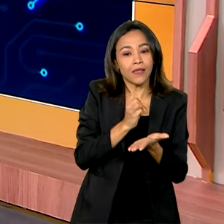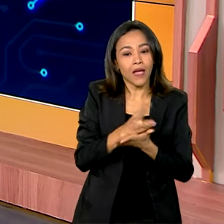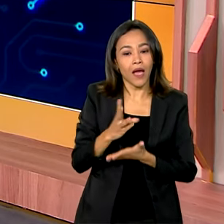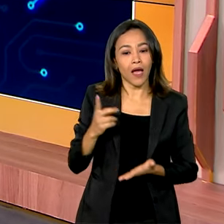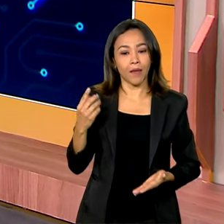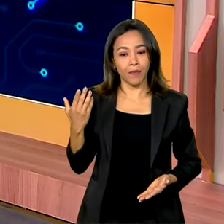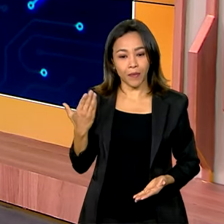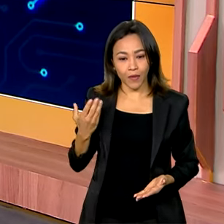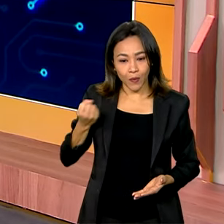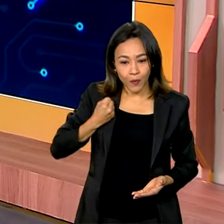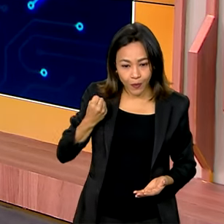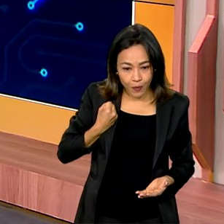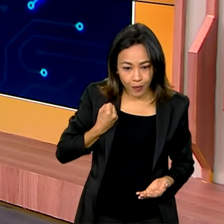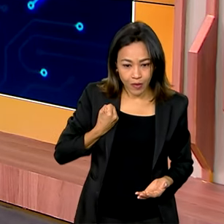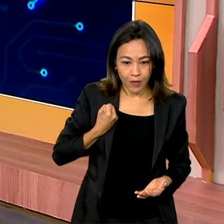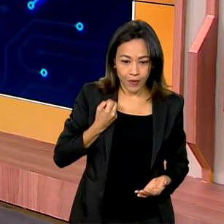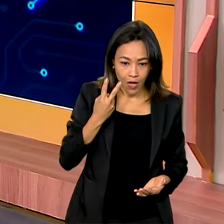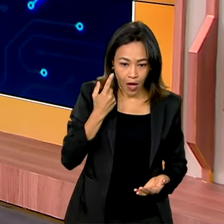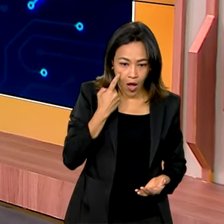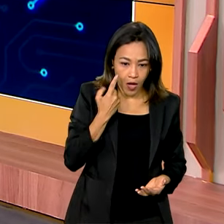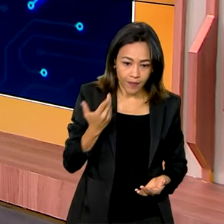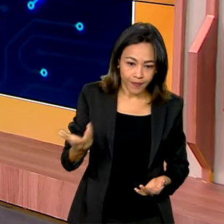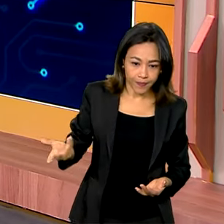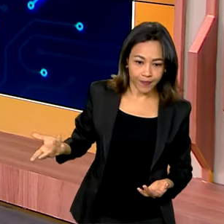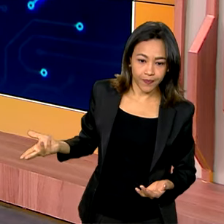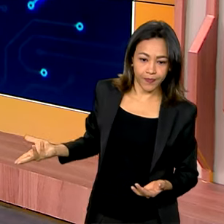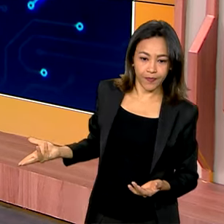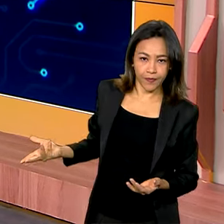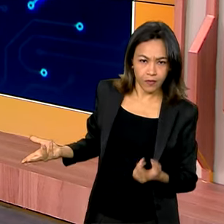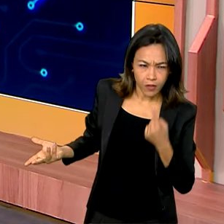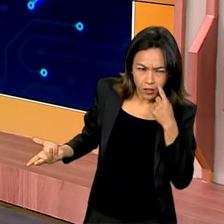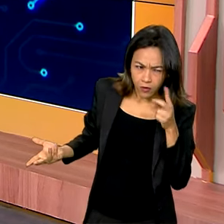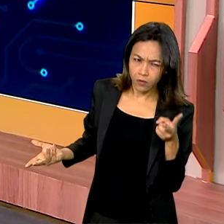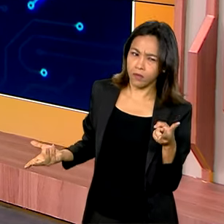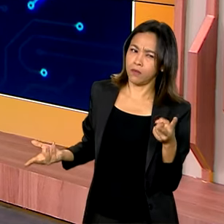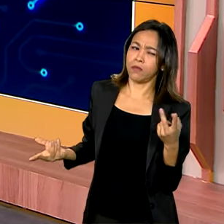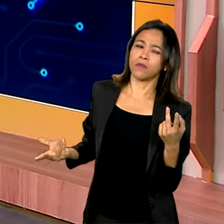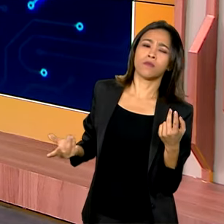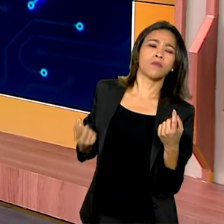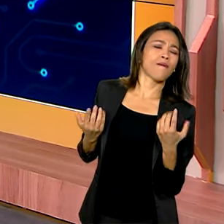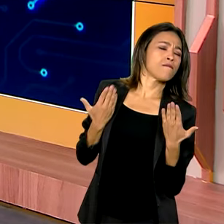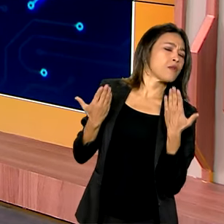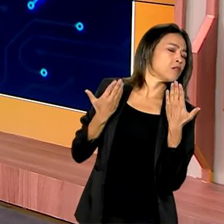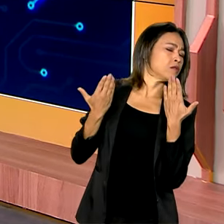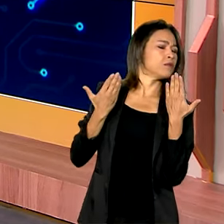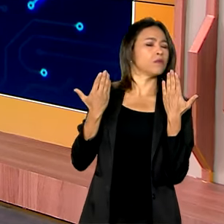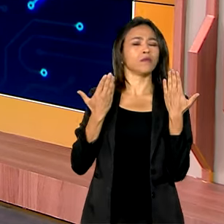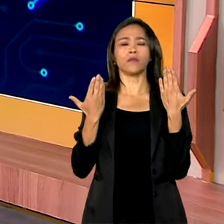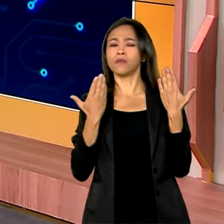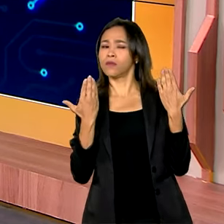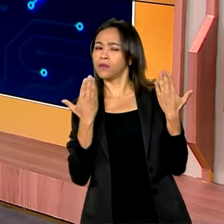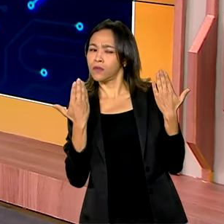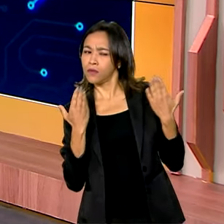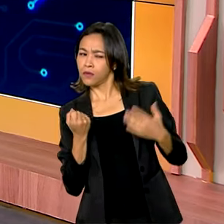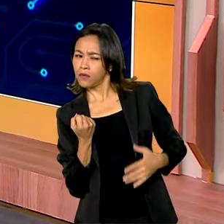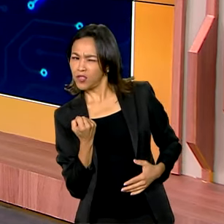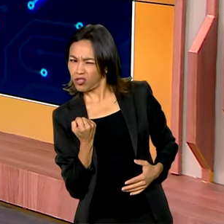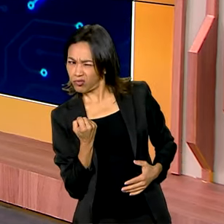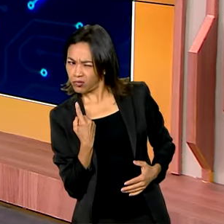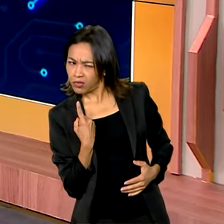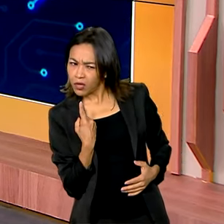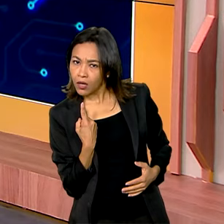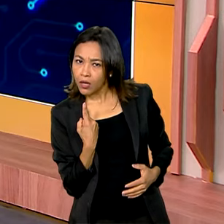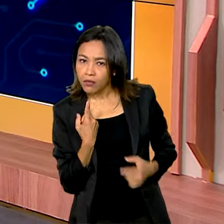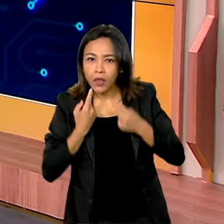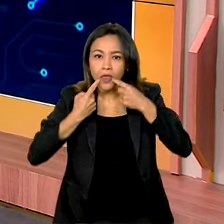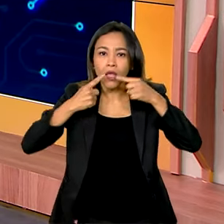-9611-0100. Viu alguma coisa diferente? Está presenciando, está percebendo que está sendo corriqueiro? Tem que